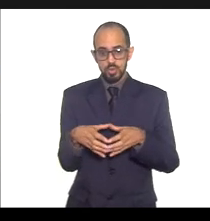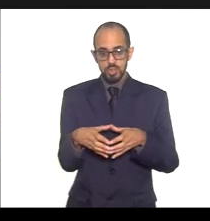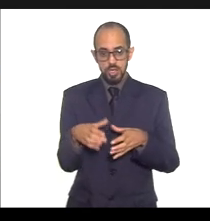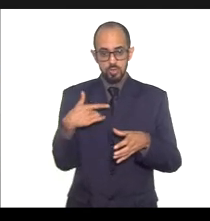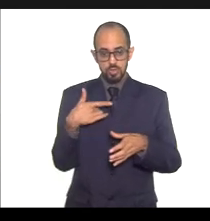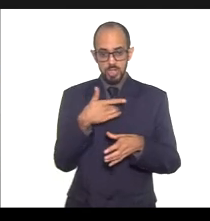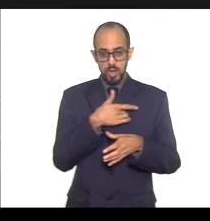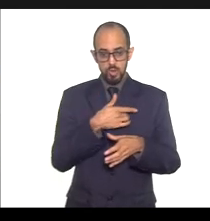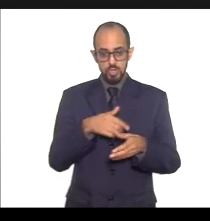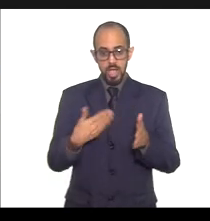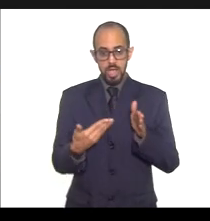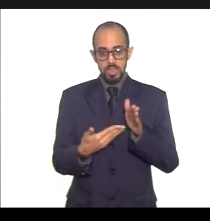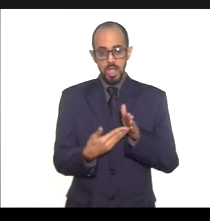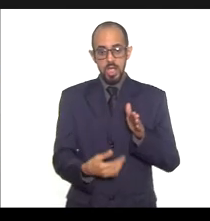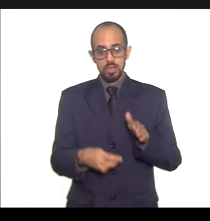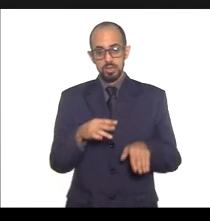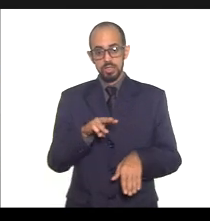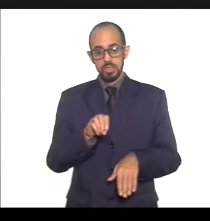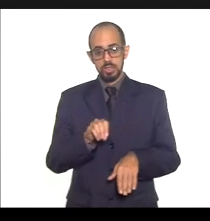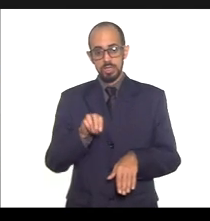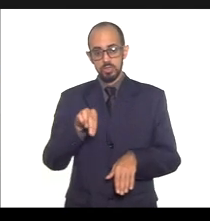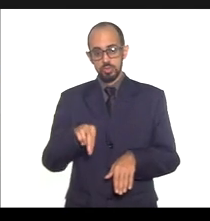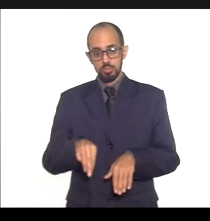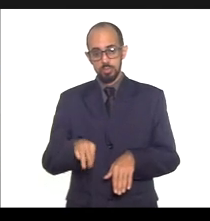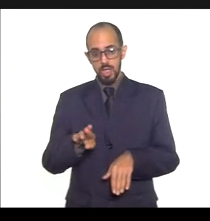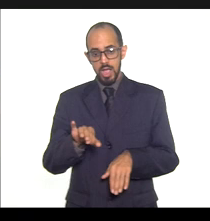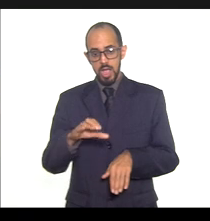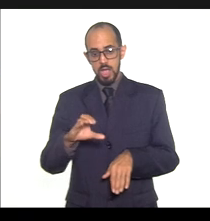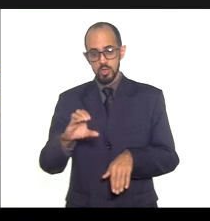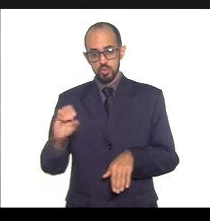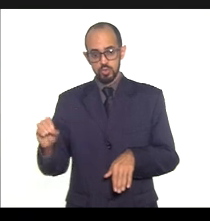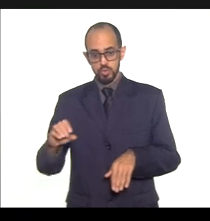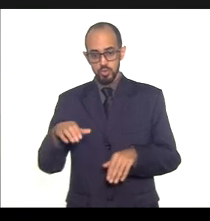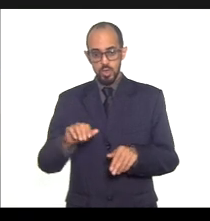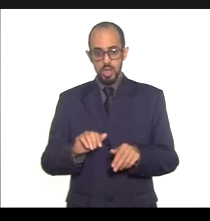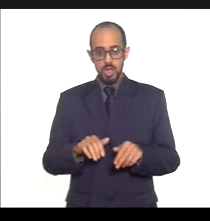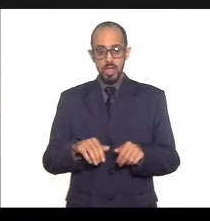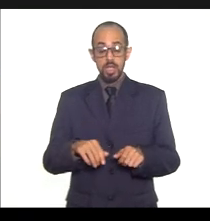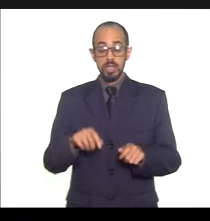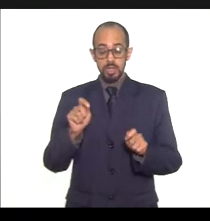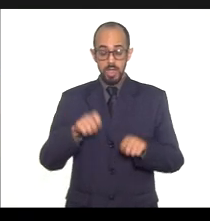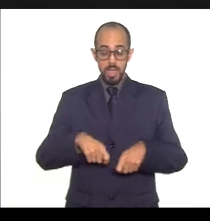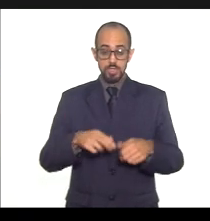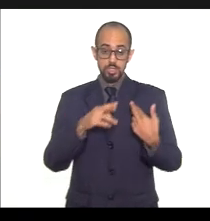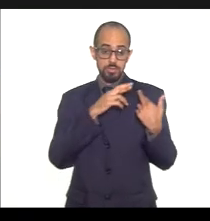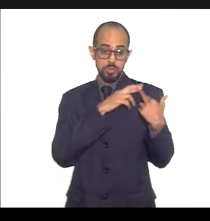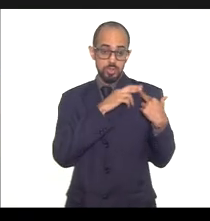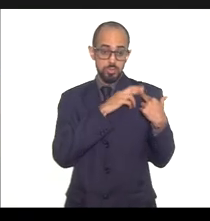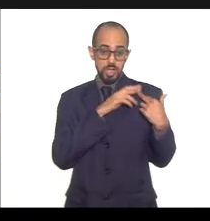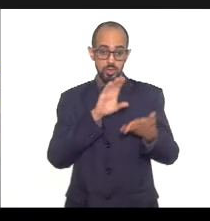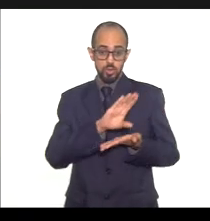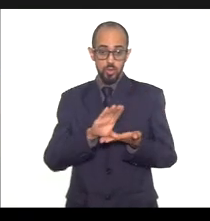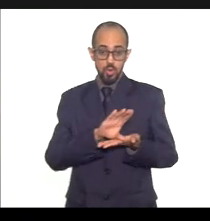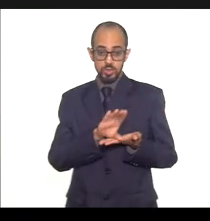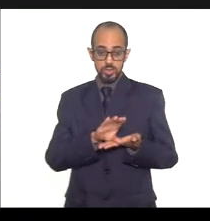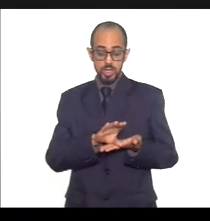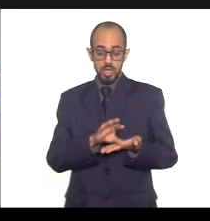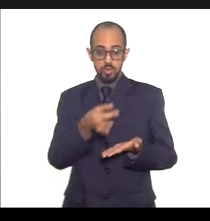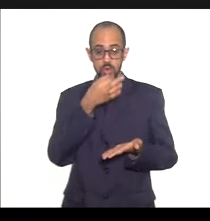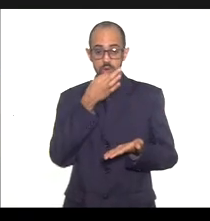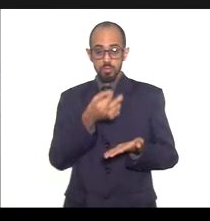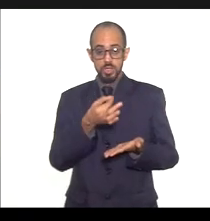março do ano seguinte ao da execução financeira, cabendo ao Conselho emitir parecer conclusivo